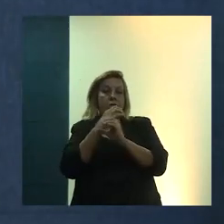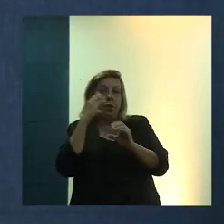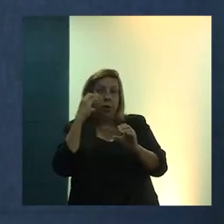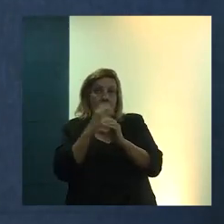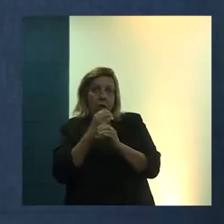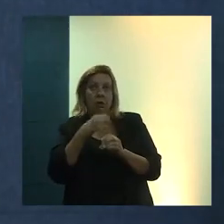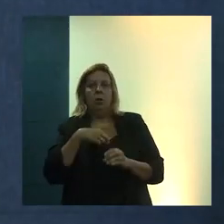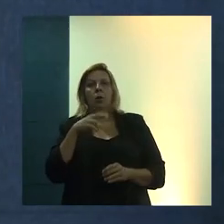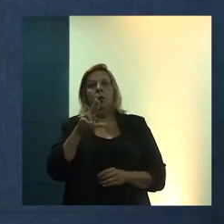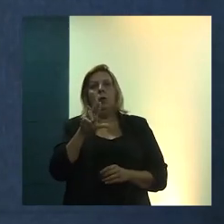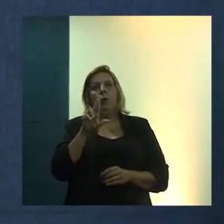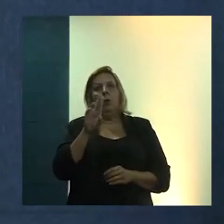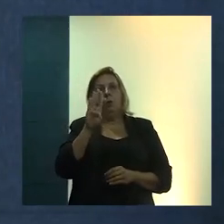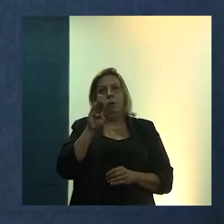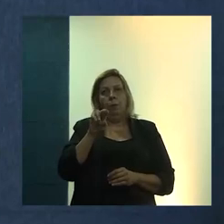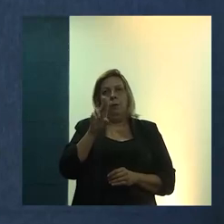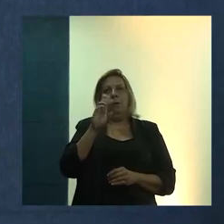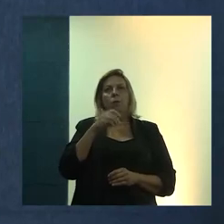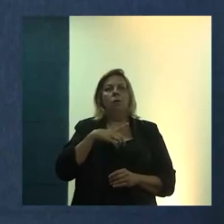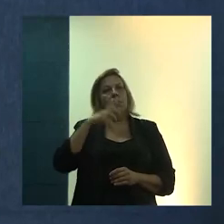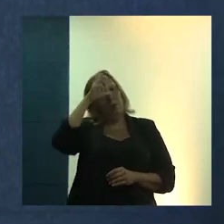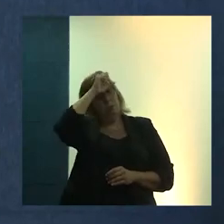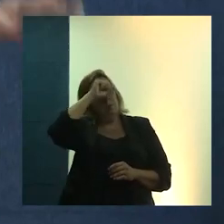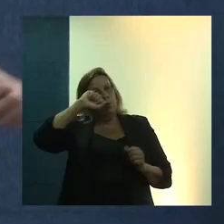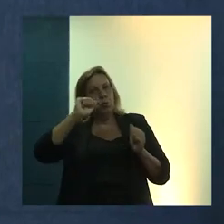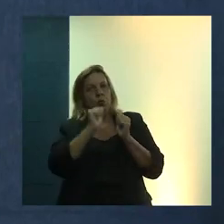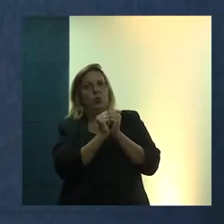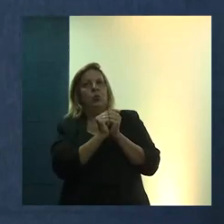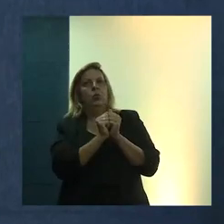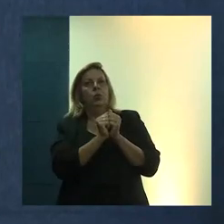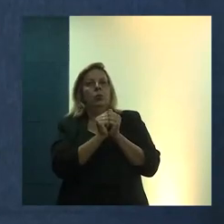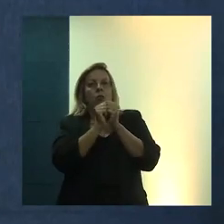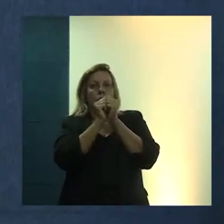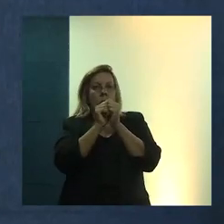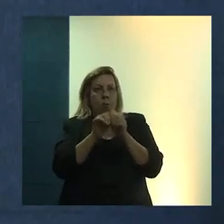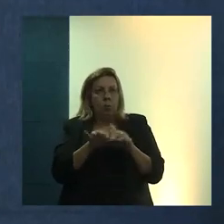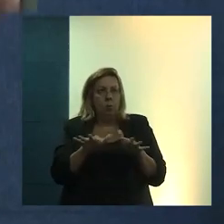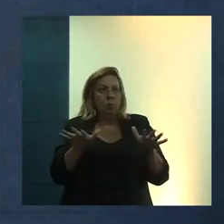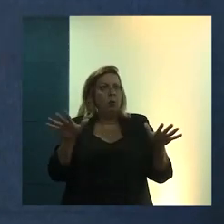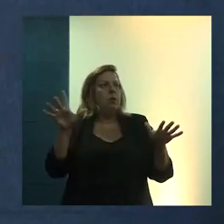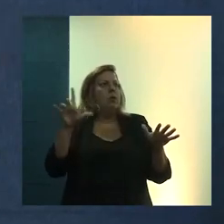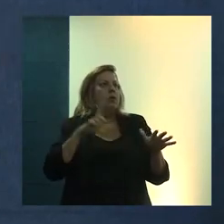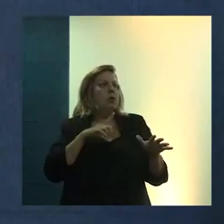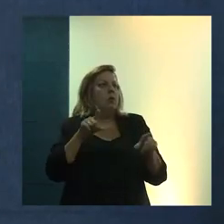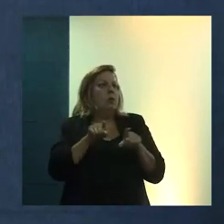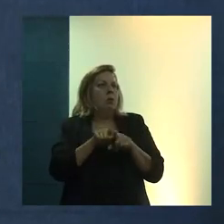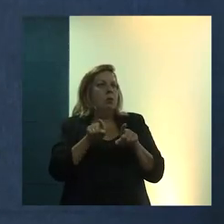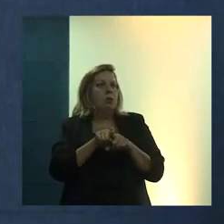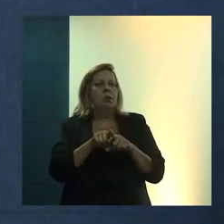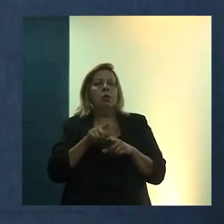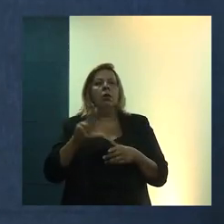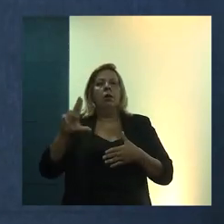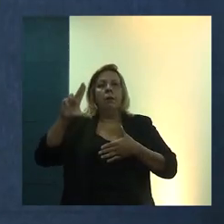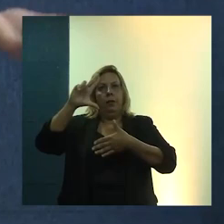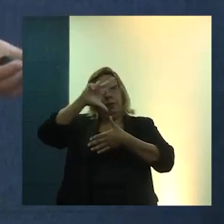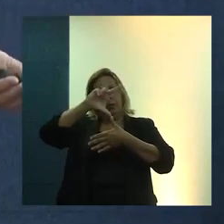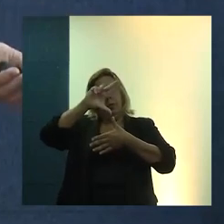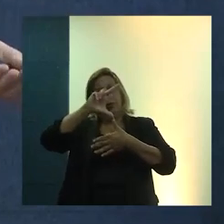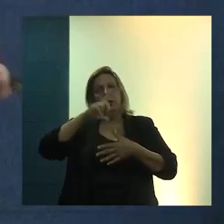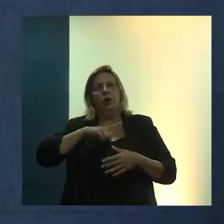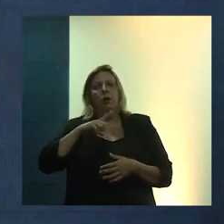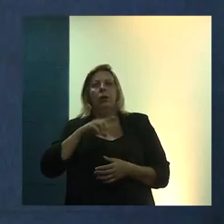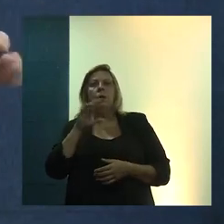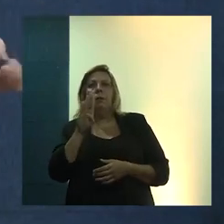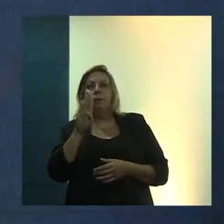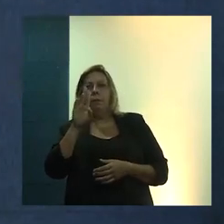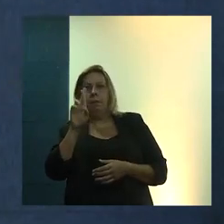nucleações, que aprendemos juntos, a rede ULACAVE, que a gente se aproxima também com a América Latina, o BR